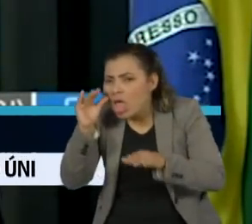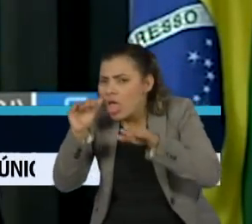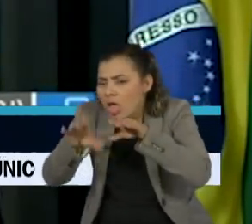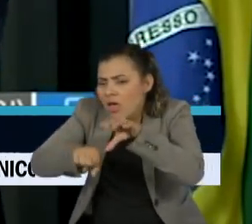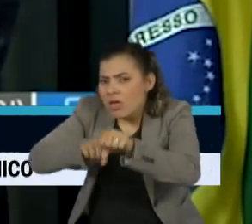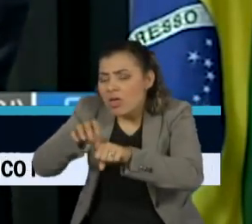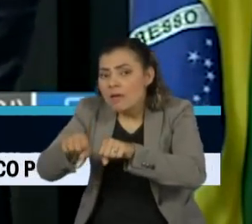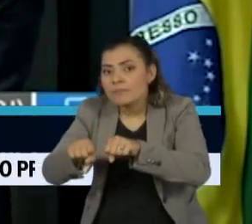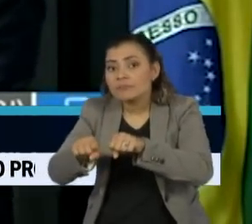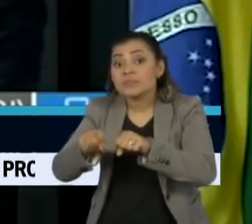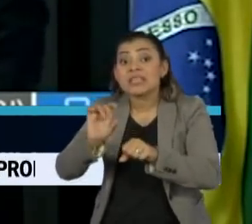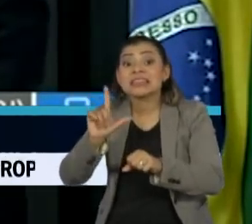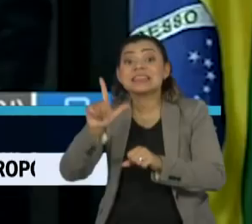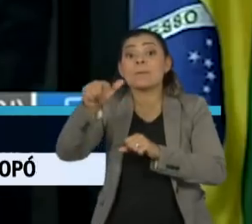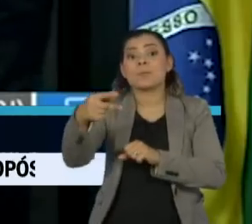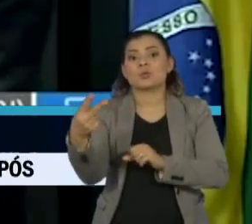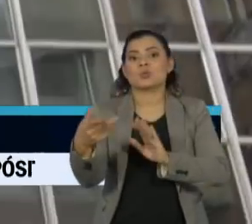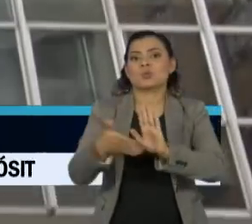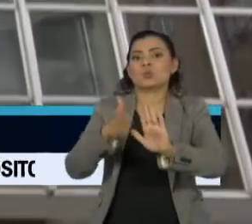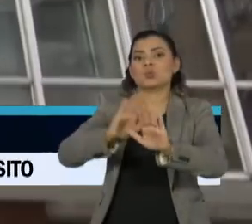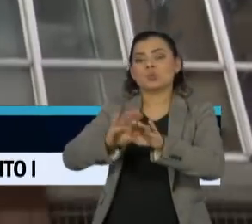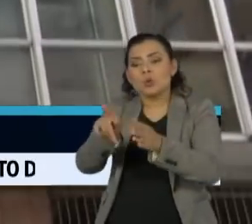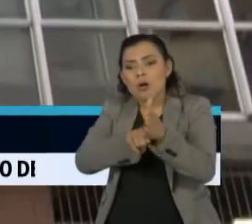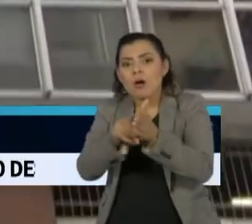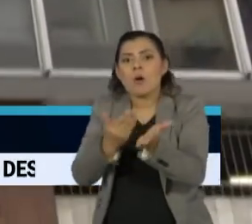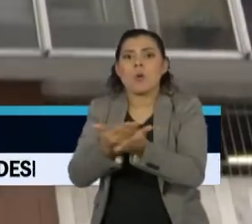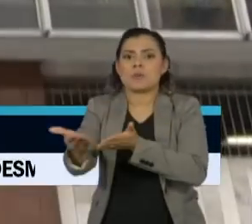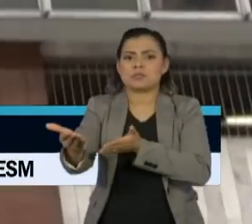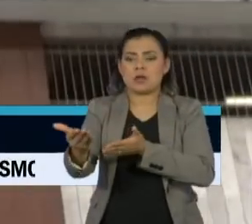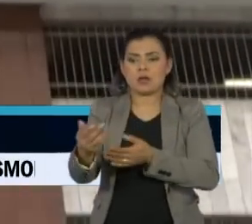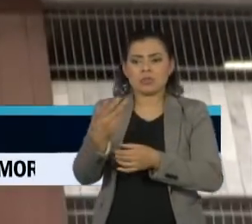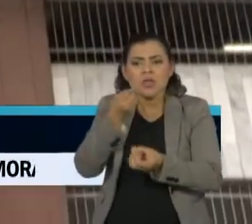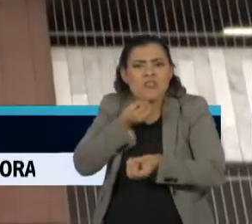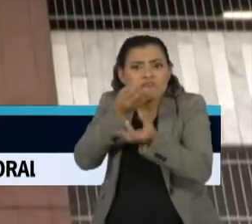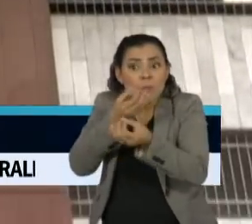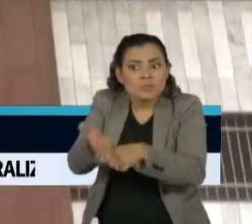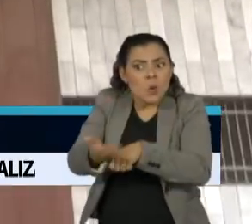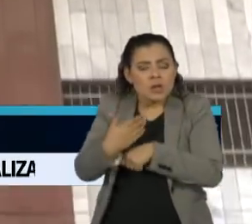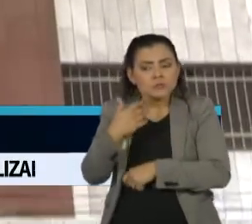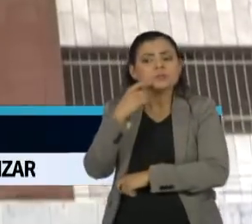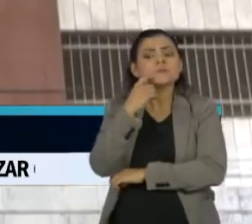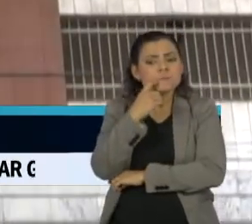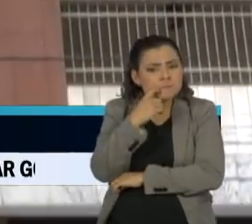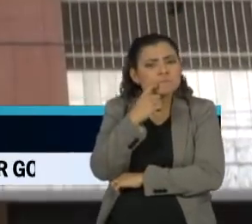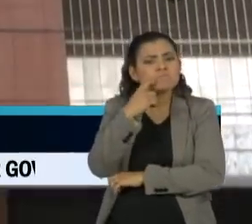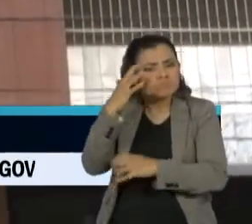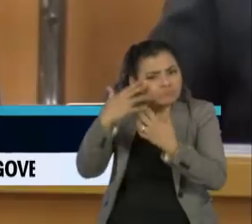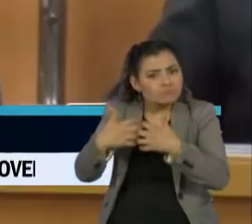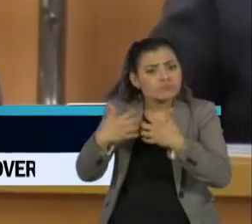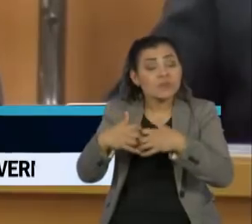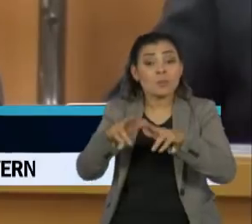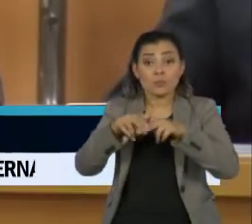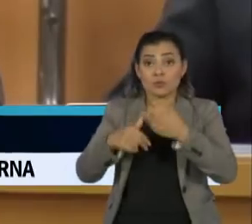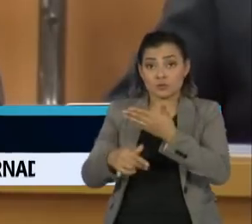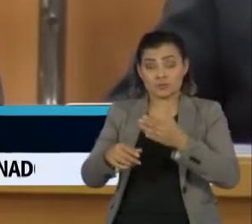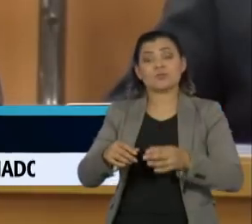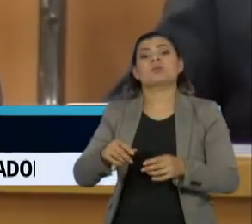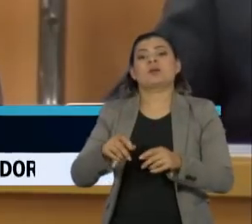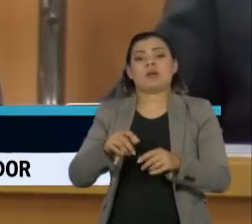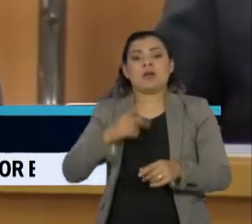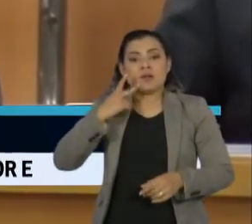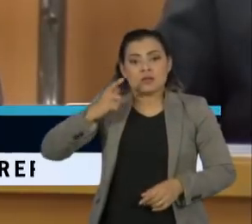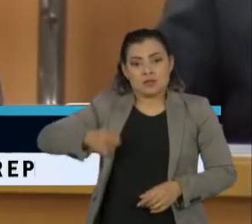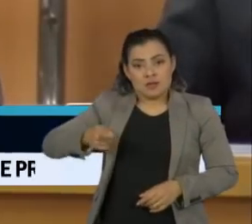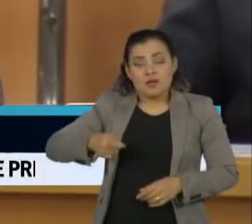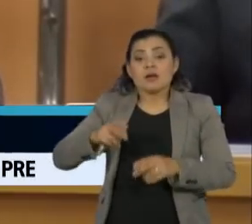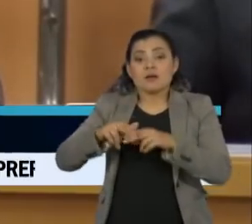seria deflagrada após o segundo turno. De acordo com o relator do caso no Tribunal Regional Federal do Rio de Janeiro, desembargadora Bel Gomes,